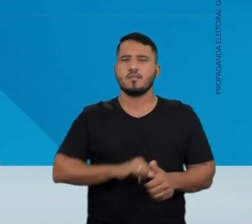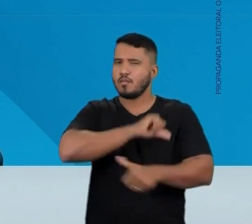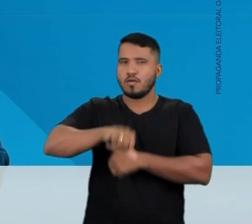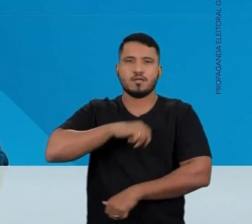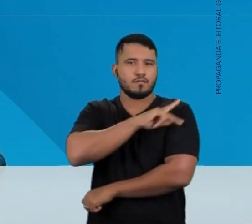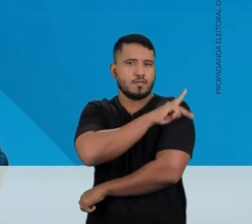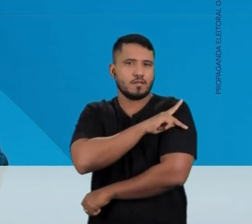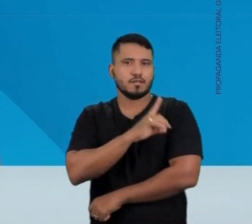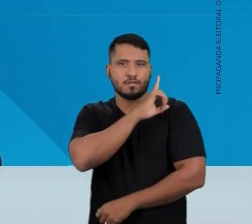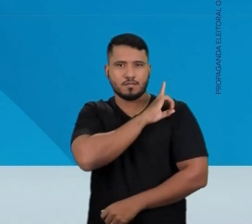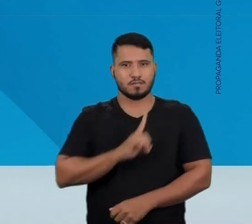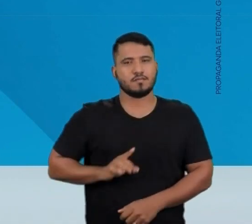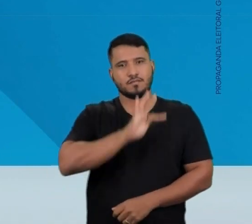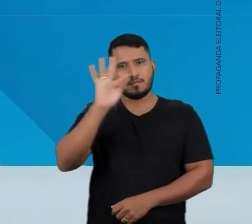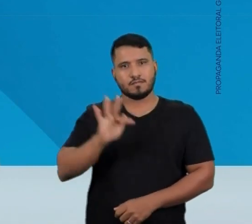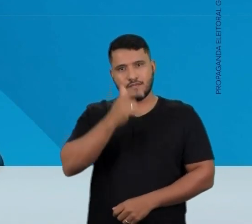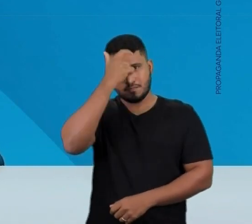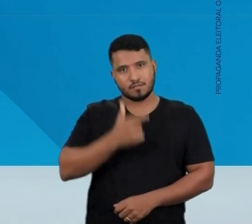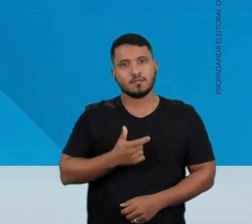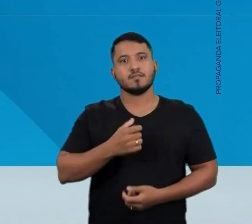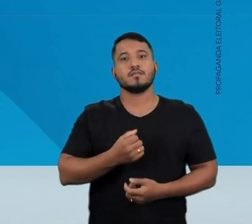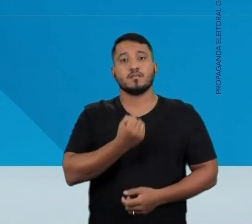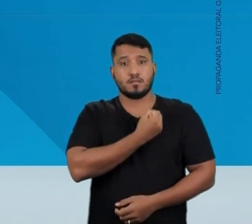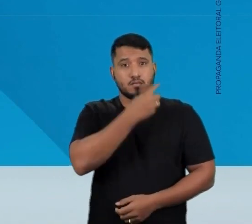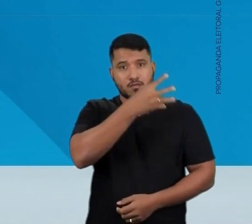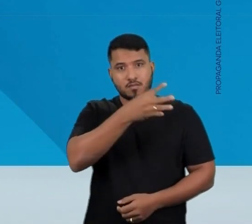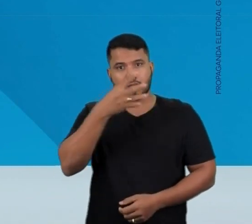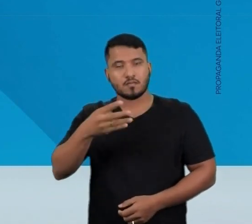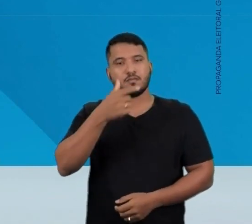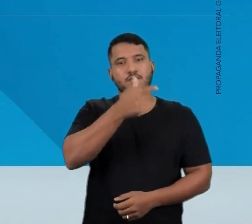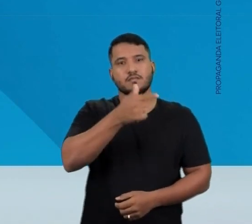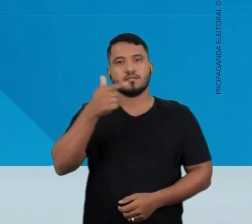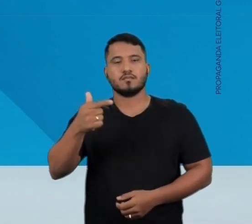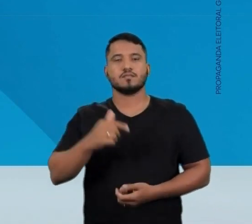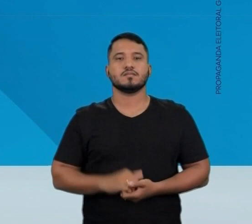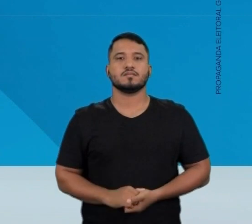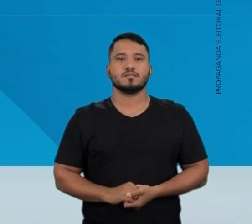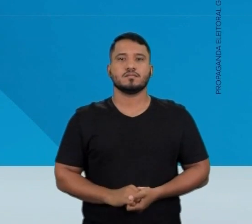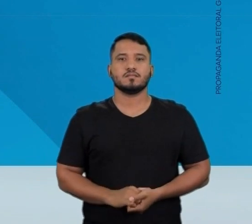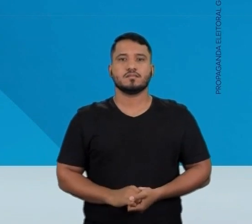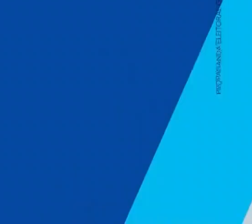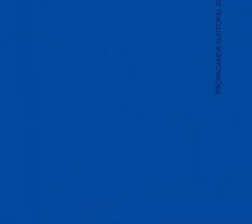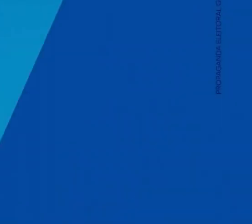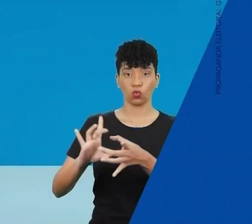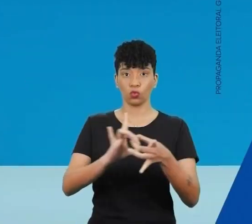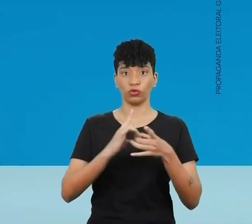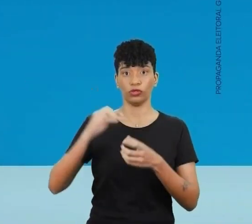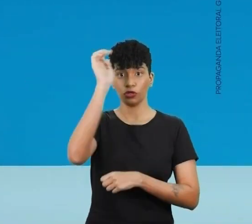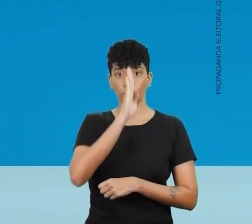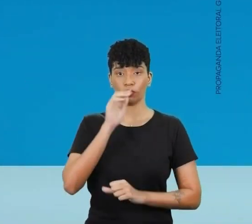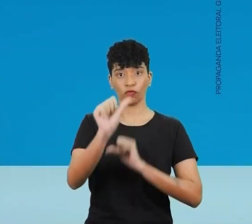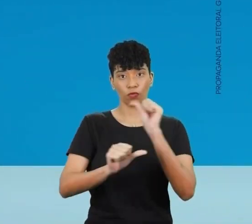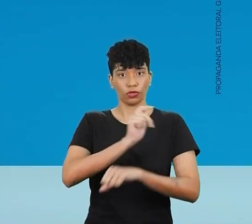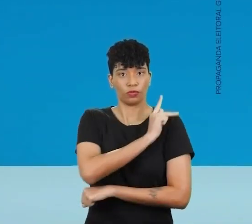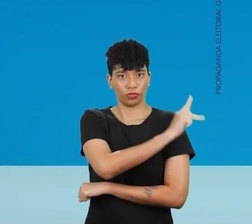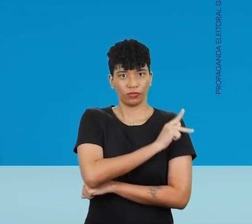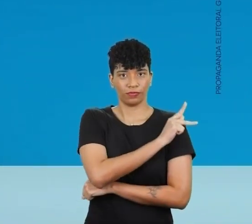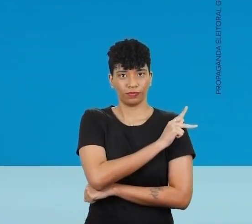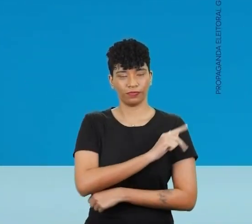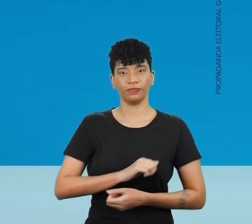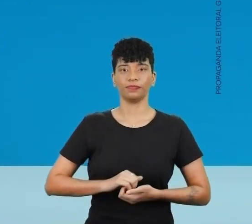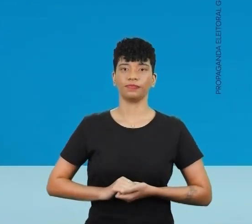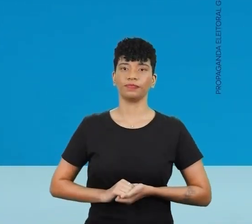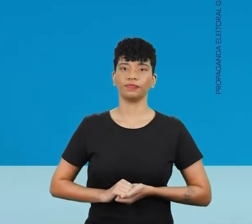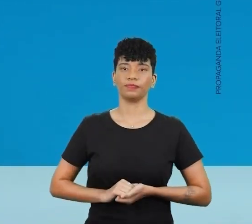eficiente. Muda Piauí. Deputada federal, doutora Eliege, 4422. Com o União Brasil, vamos